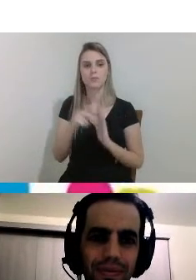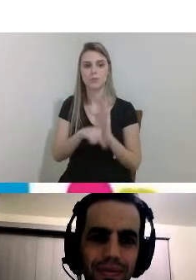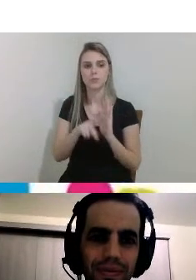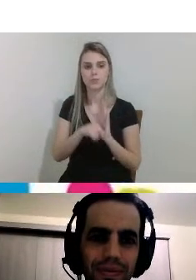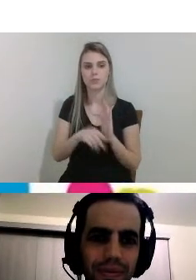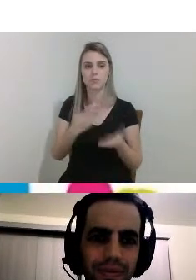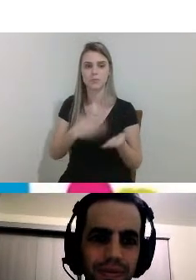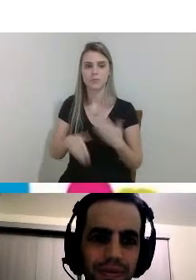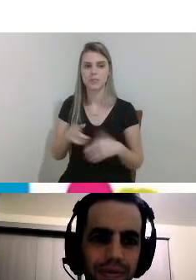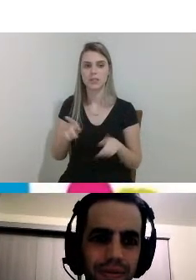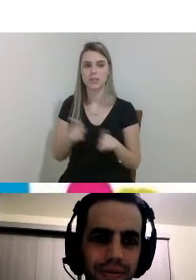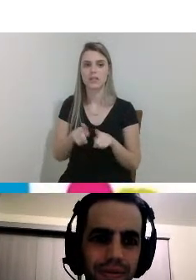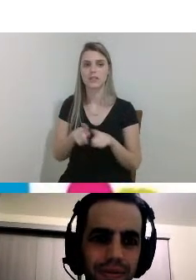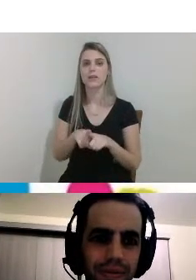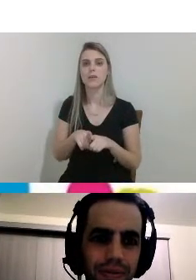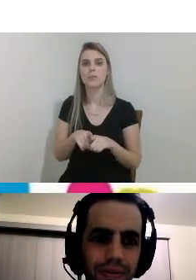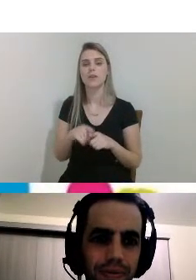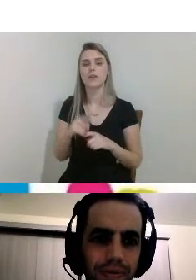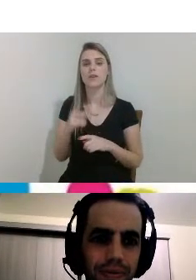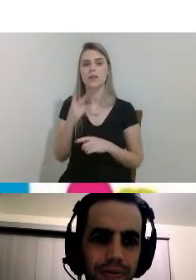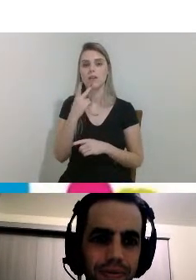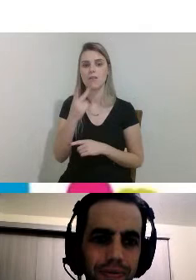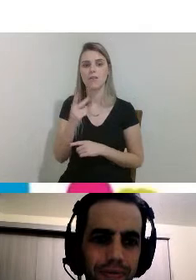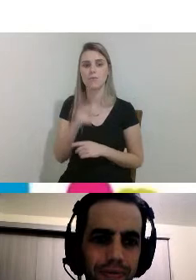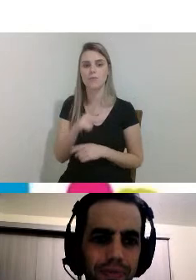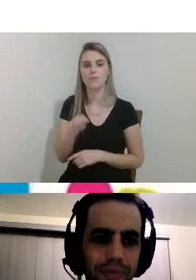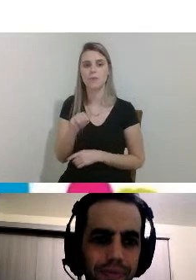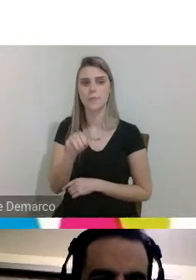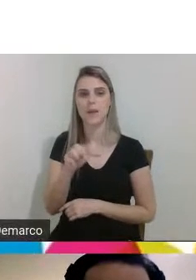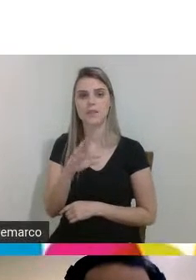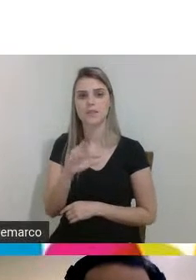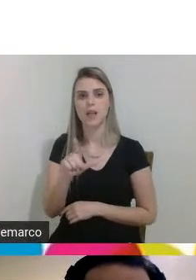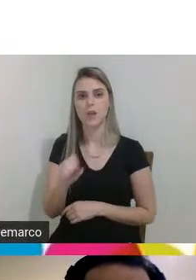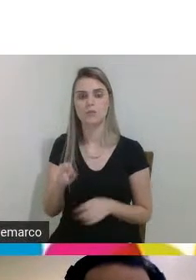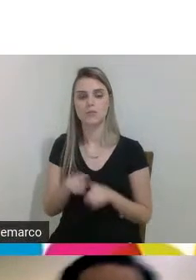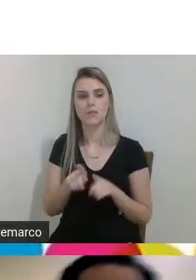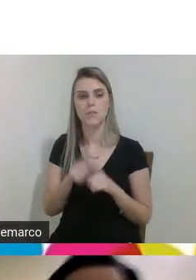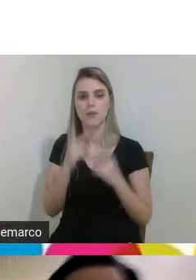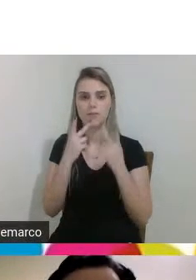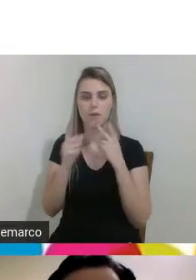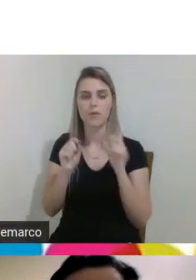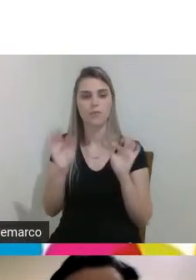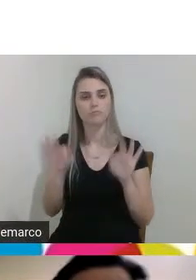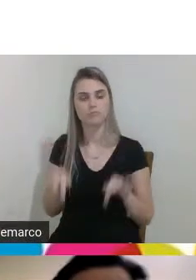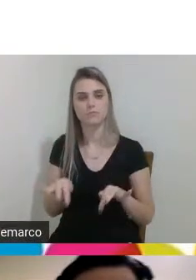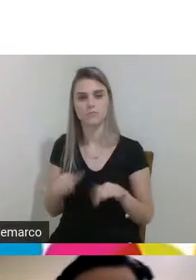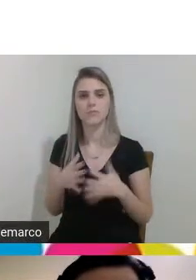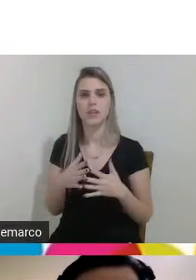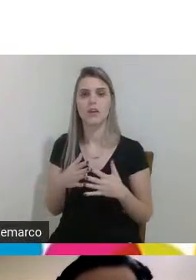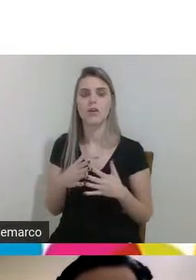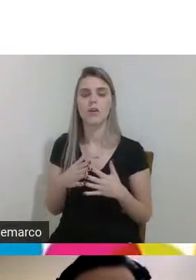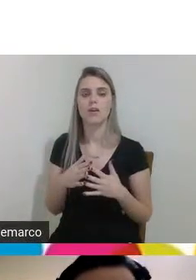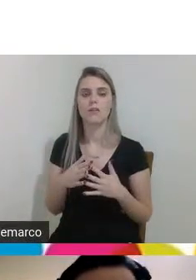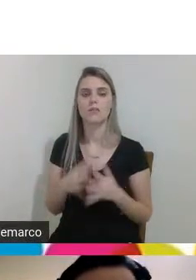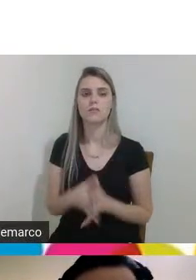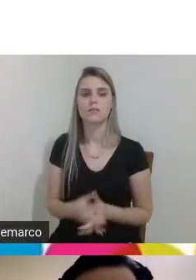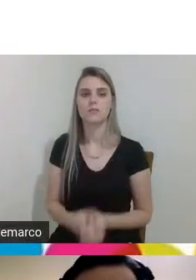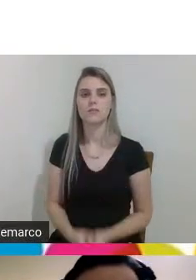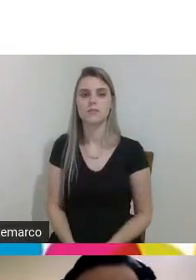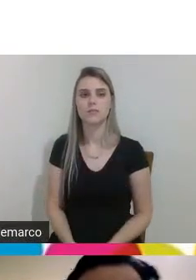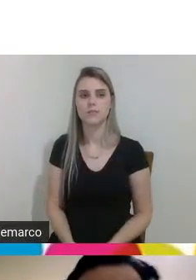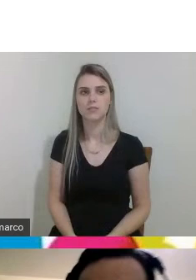e passo a palavra também ao professor Marcelo né pra também fazer as suas considerações representando a engenharia também